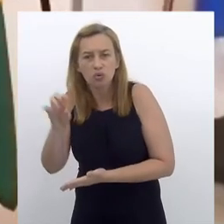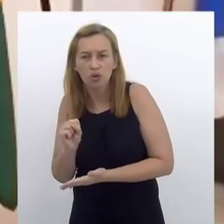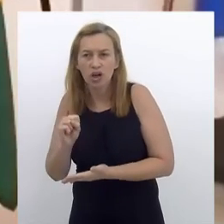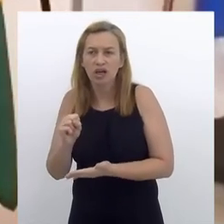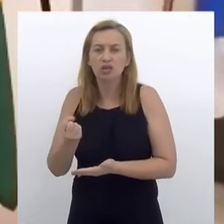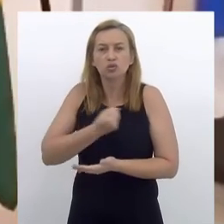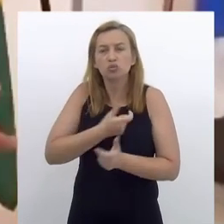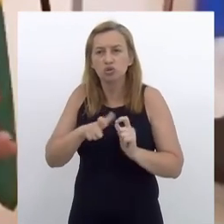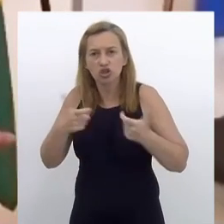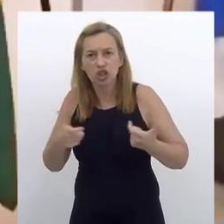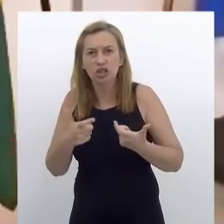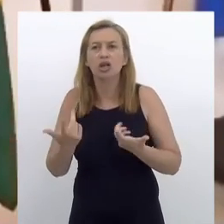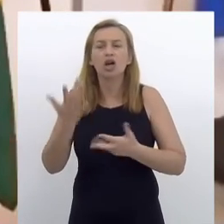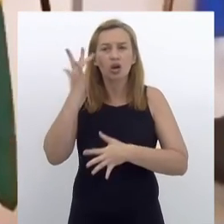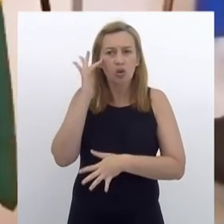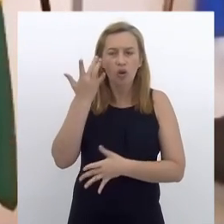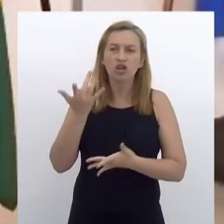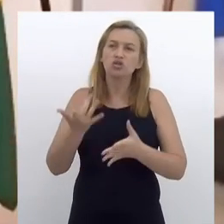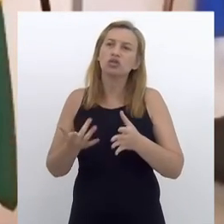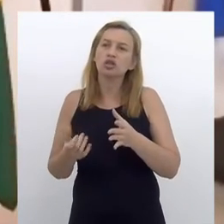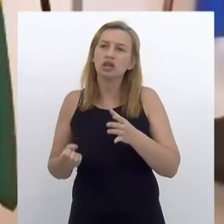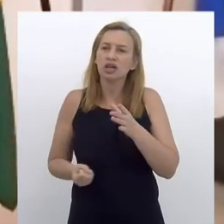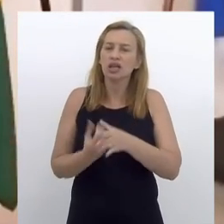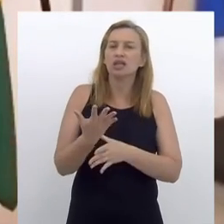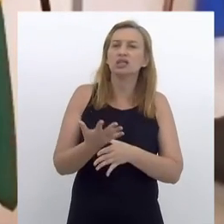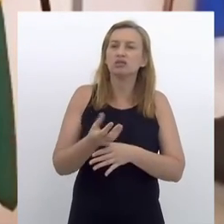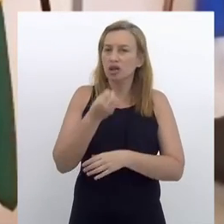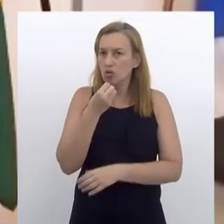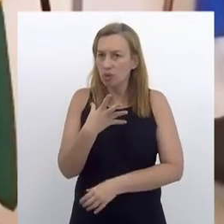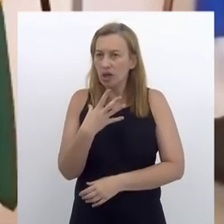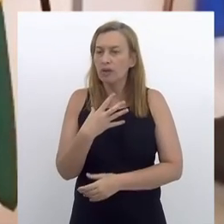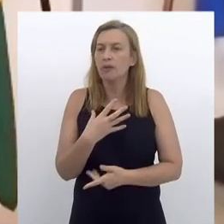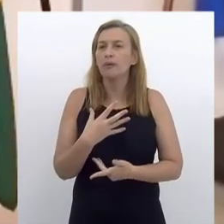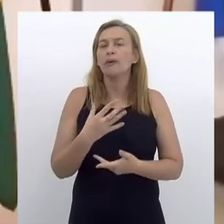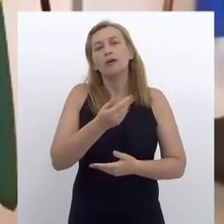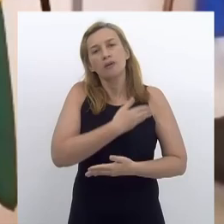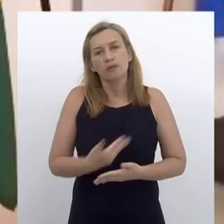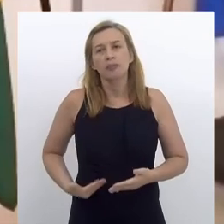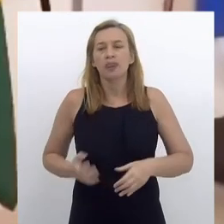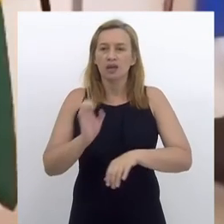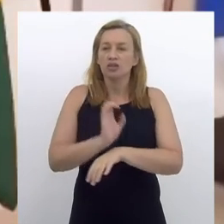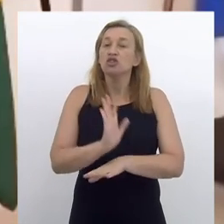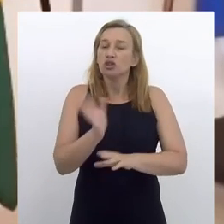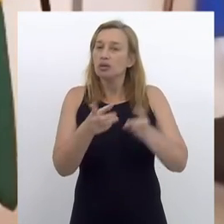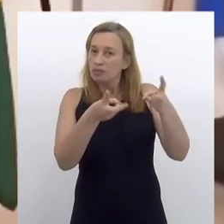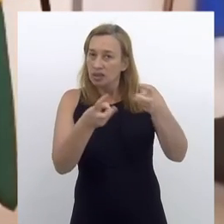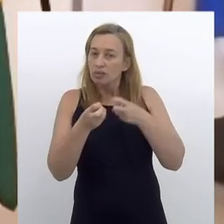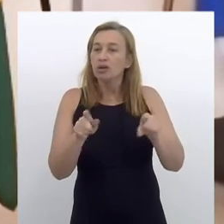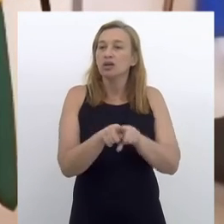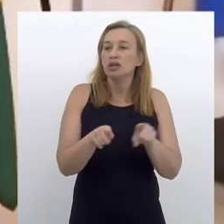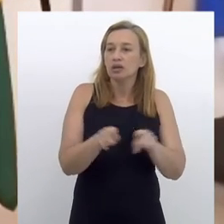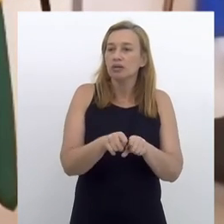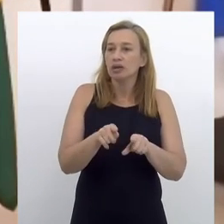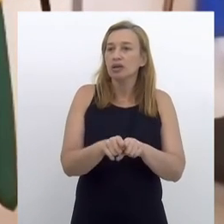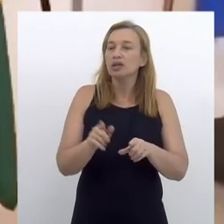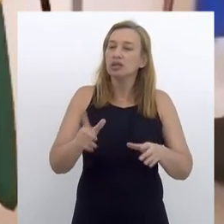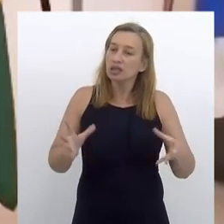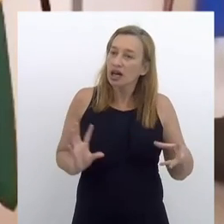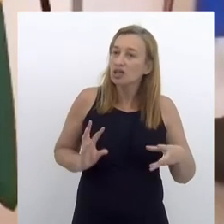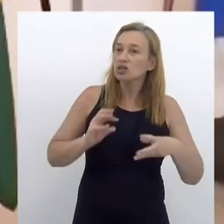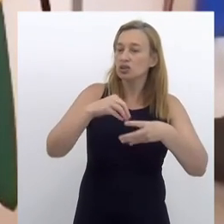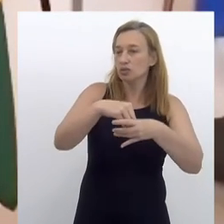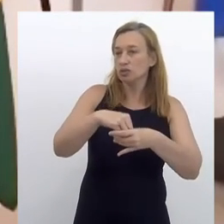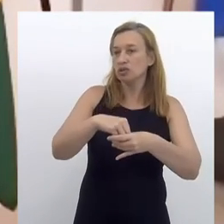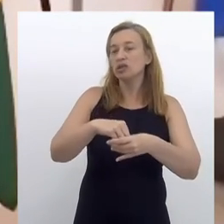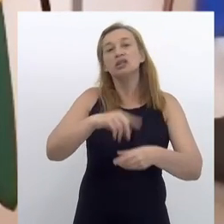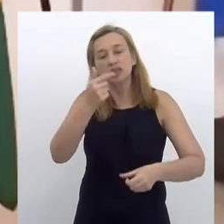venham se alavancar a partir do gás, então geram demandas mínimas. Eu acho que essa construção está indo muito bem, e o governo do Estado, ele já